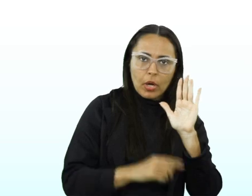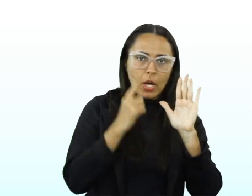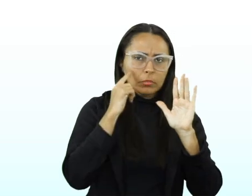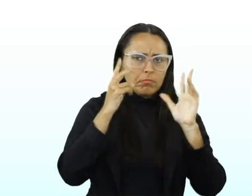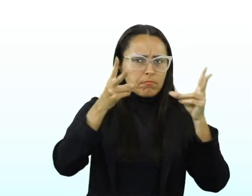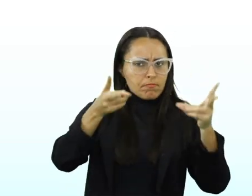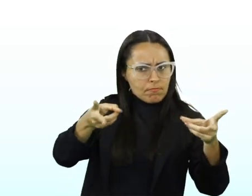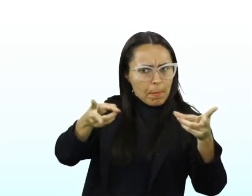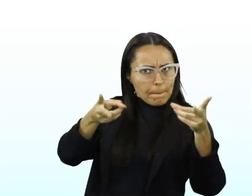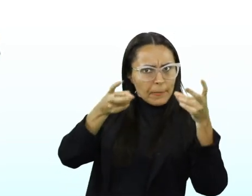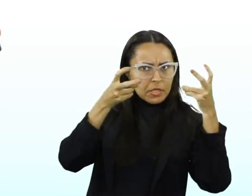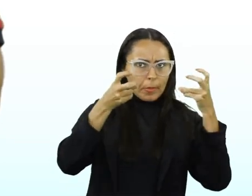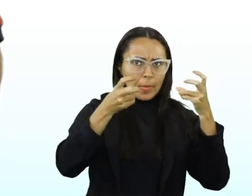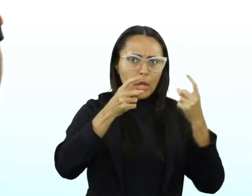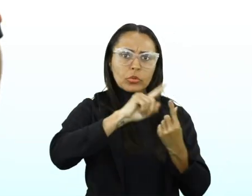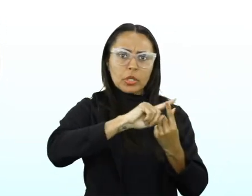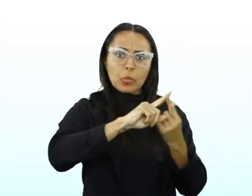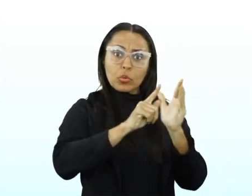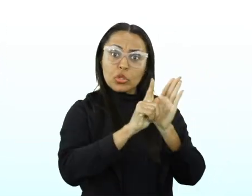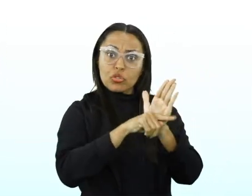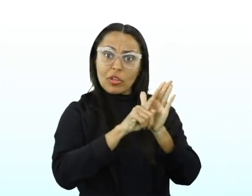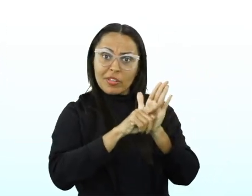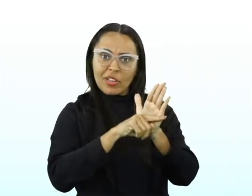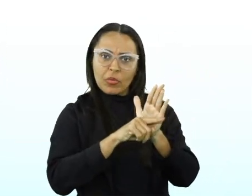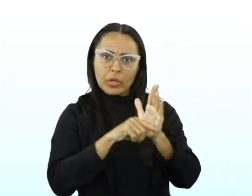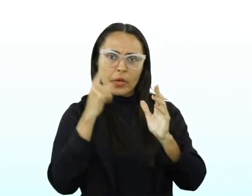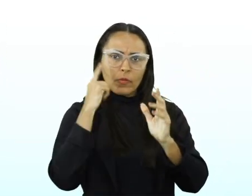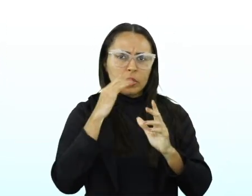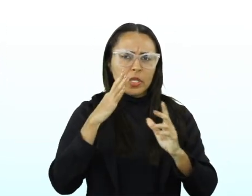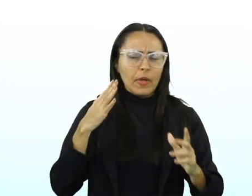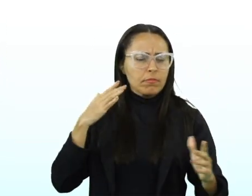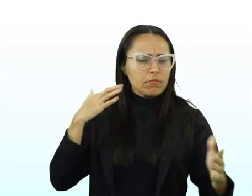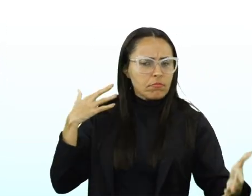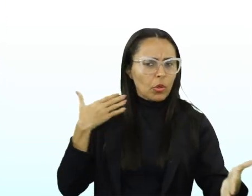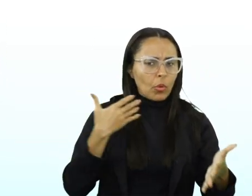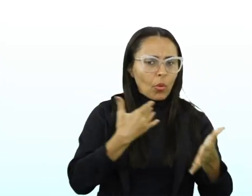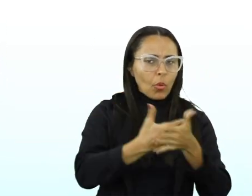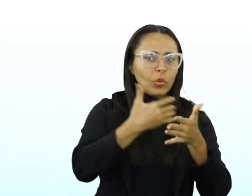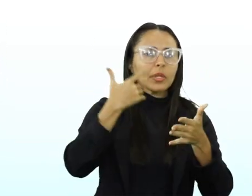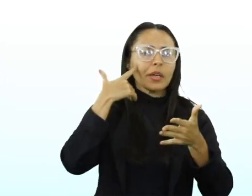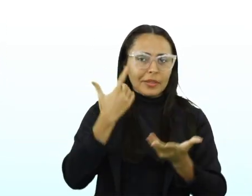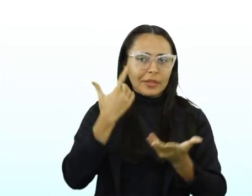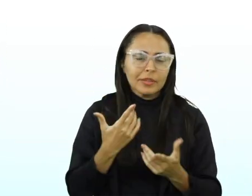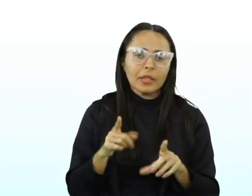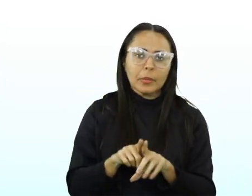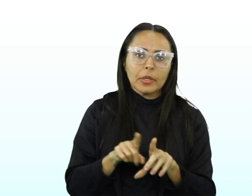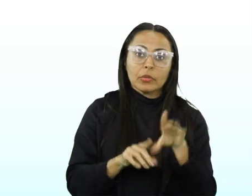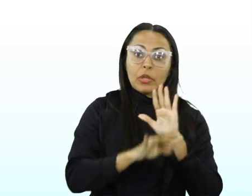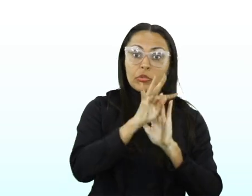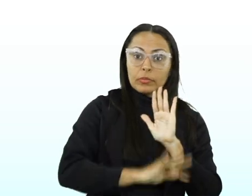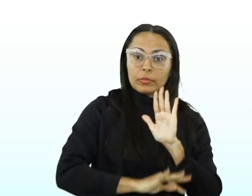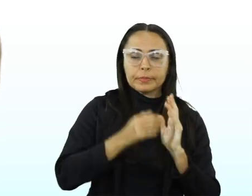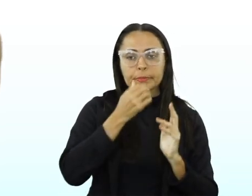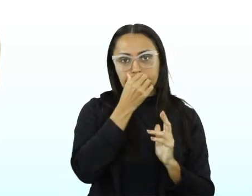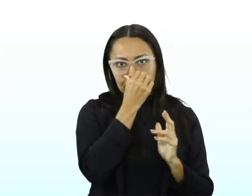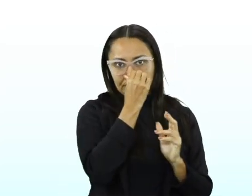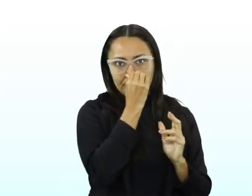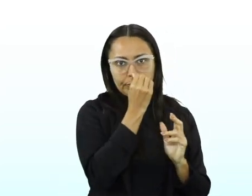a tipologia e o gênero, porque você vai bater exatamente com a intencionalidade do autor. Olha, fera,